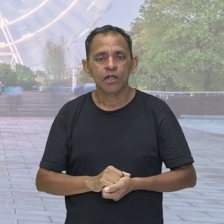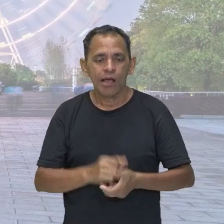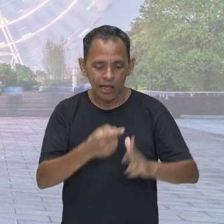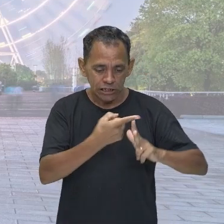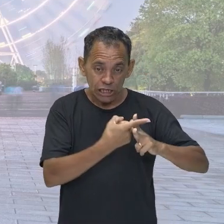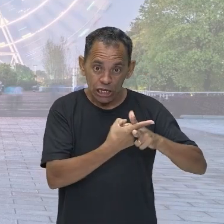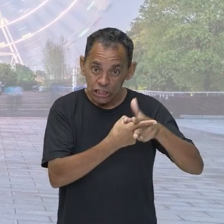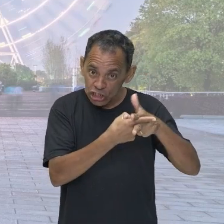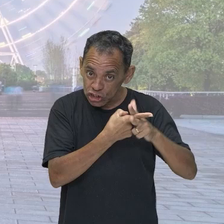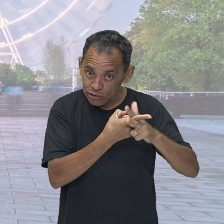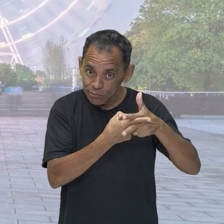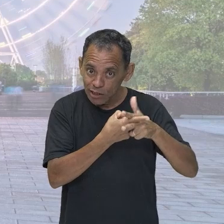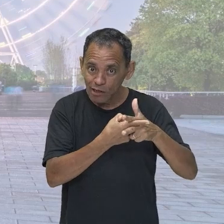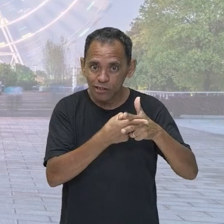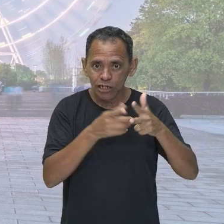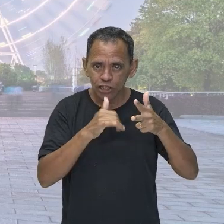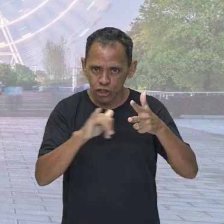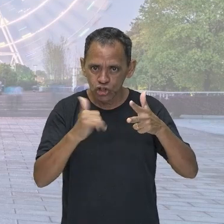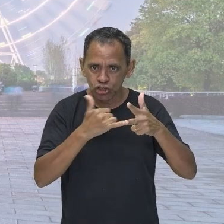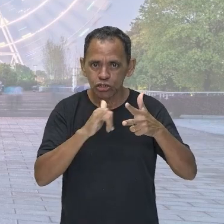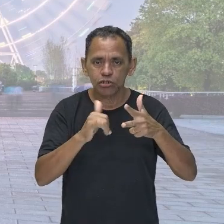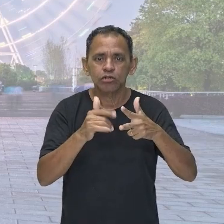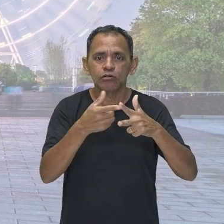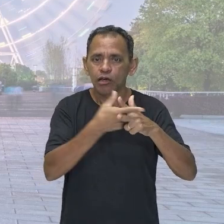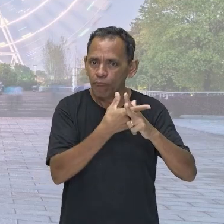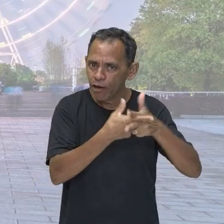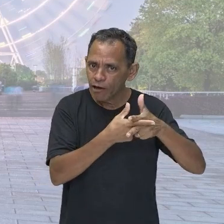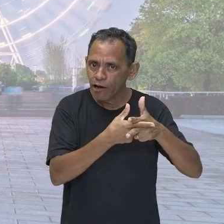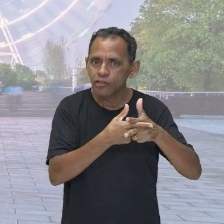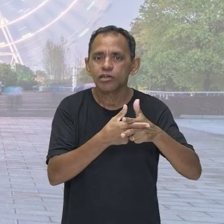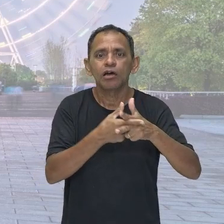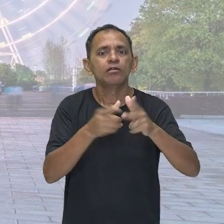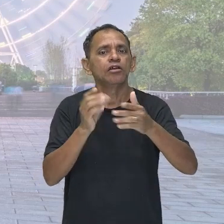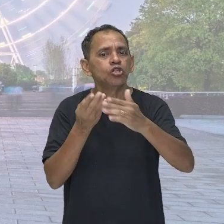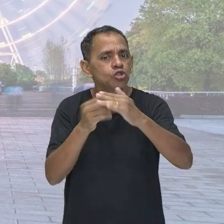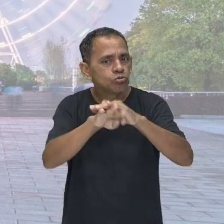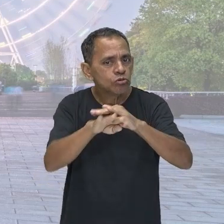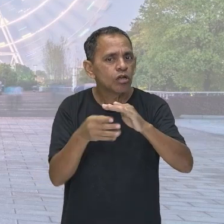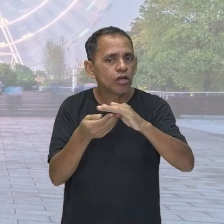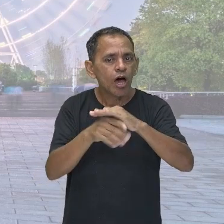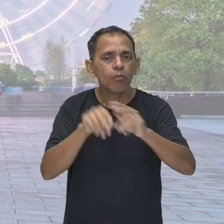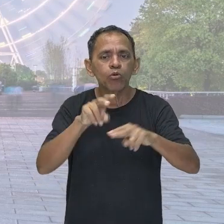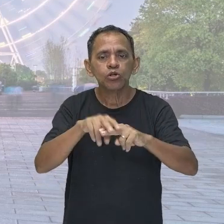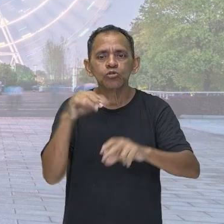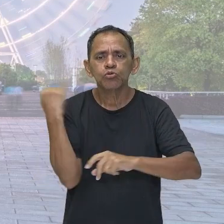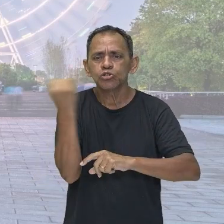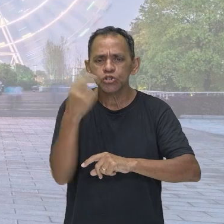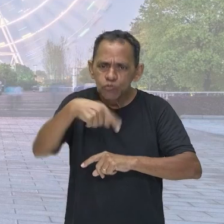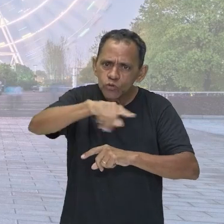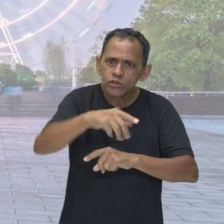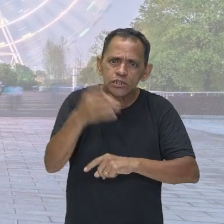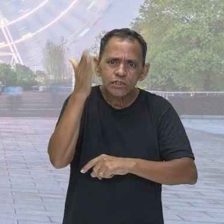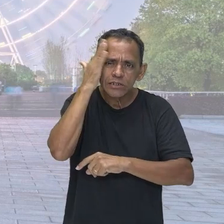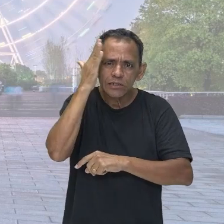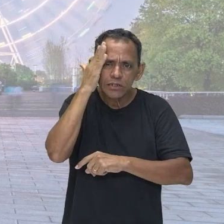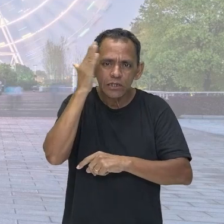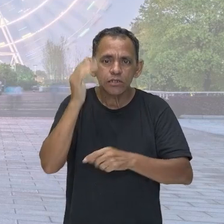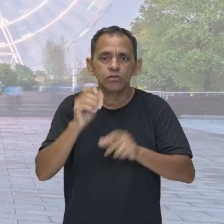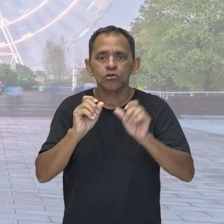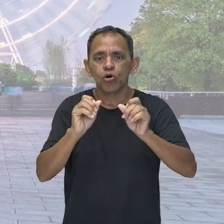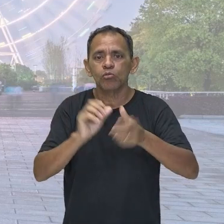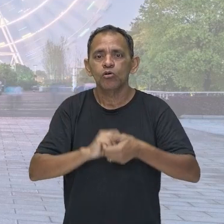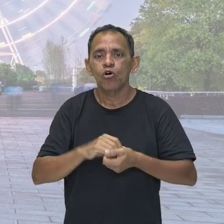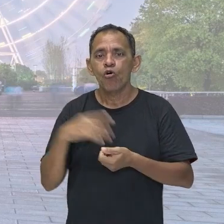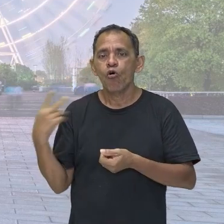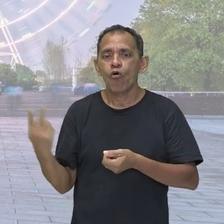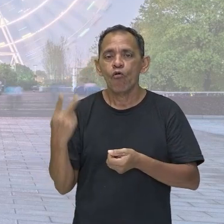conserva, tá, pessoal? É por isso que é tão importante que nós saibamos o valor da energia mecânica. Porque